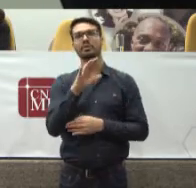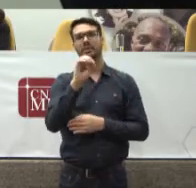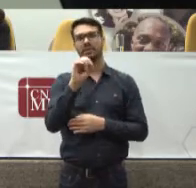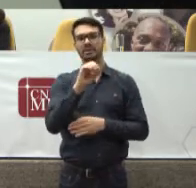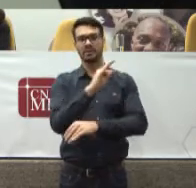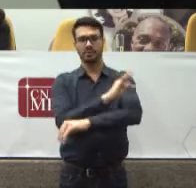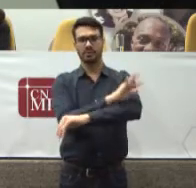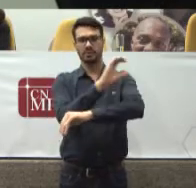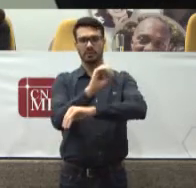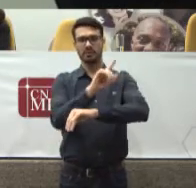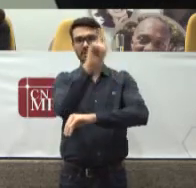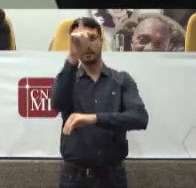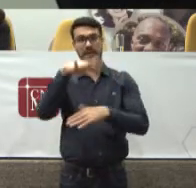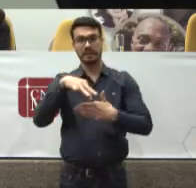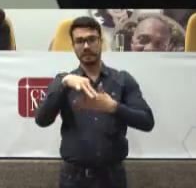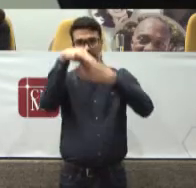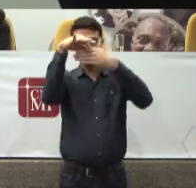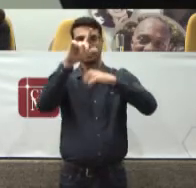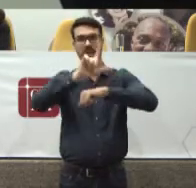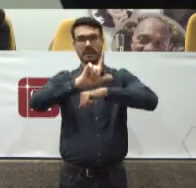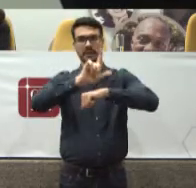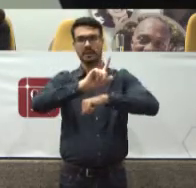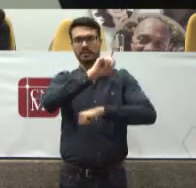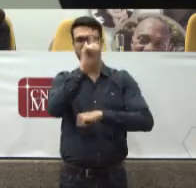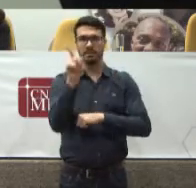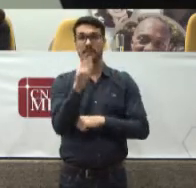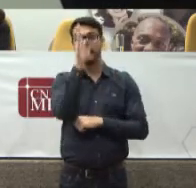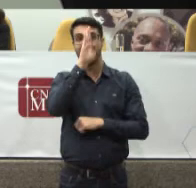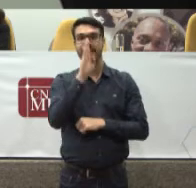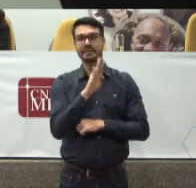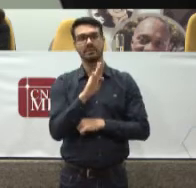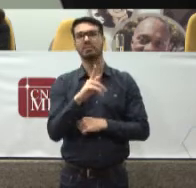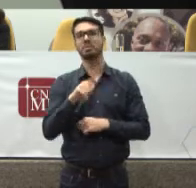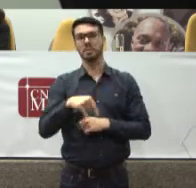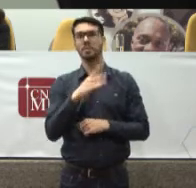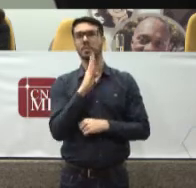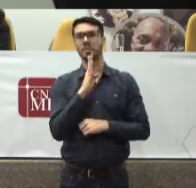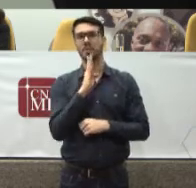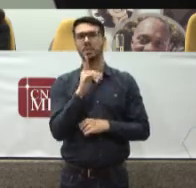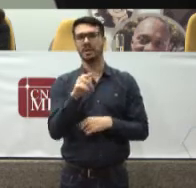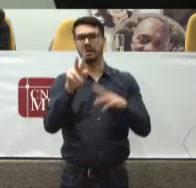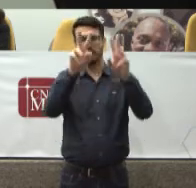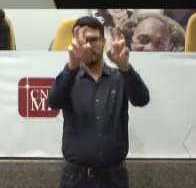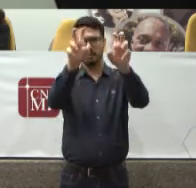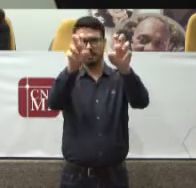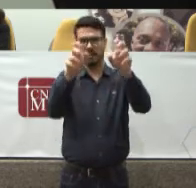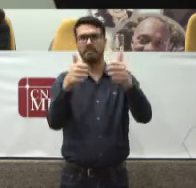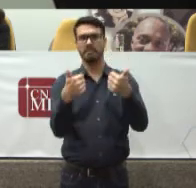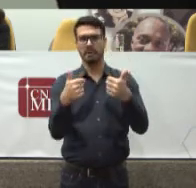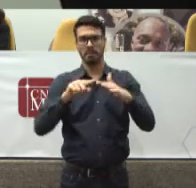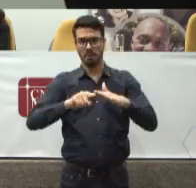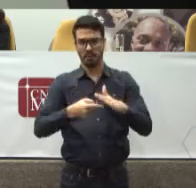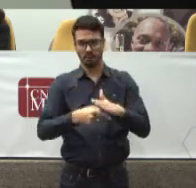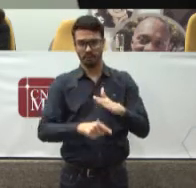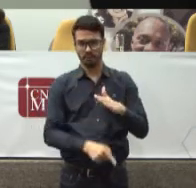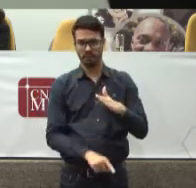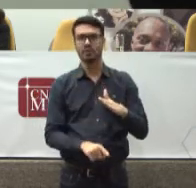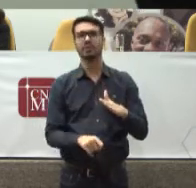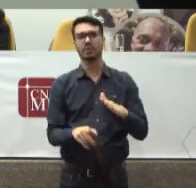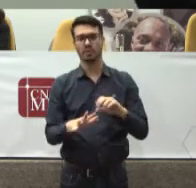São lideranças Da magistratura nacional Que conhecem Esse tema a fundo E que seguramente